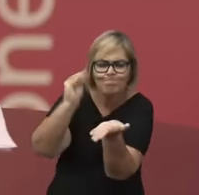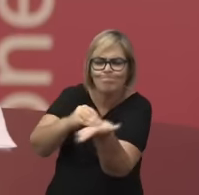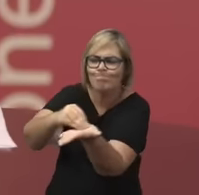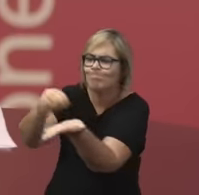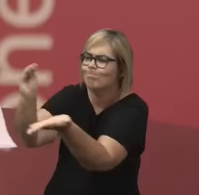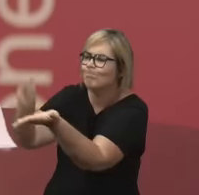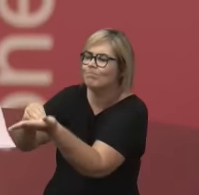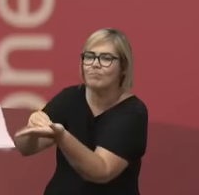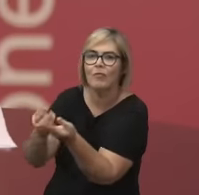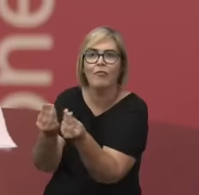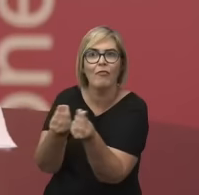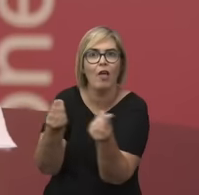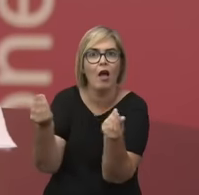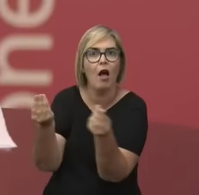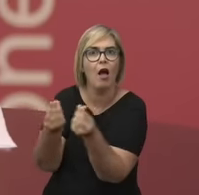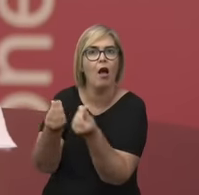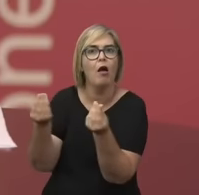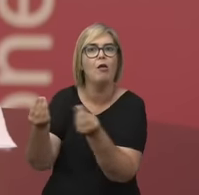salientes.